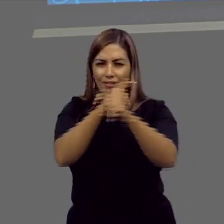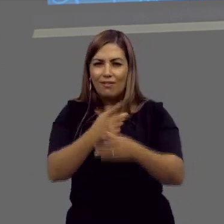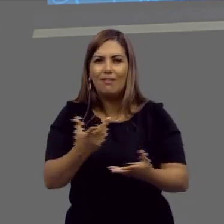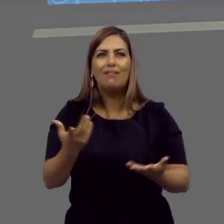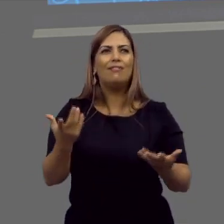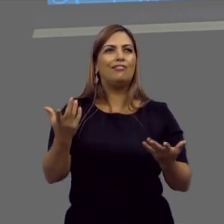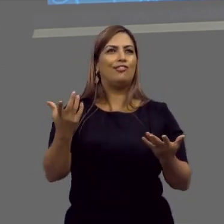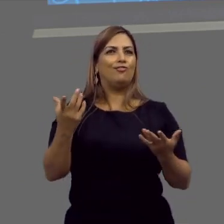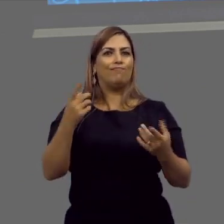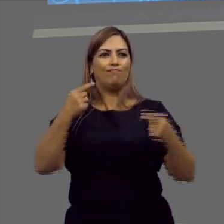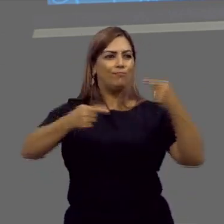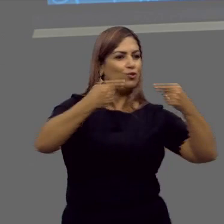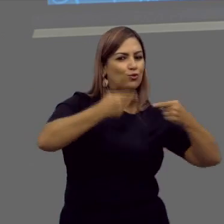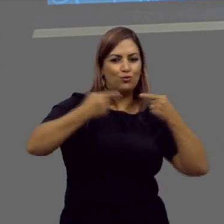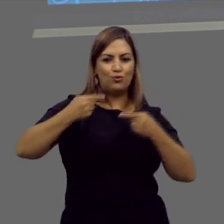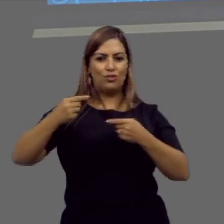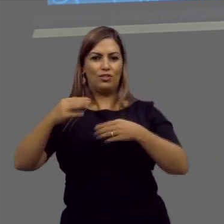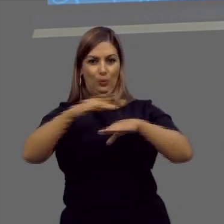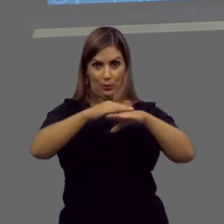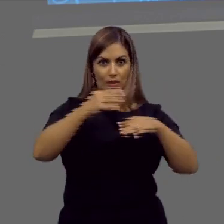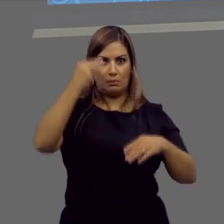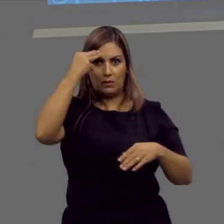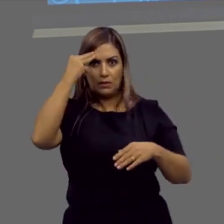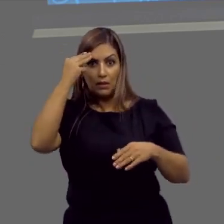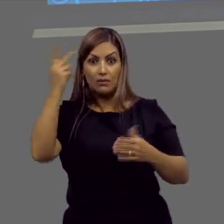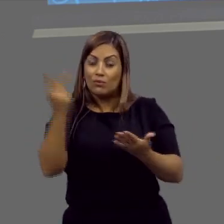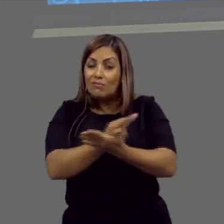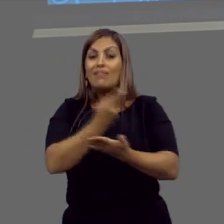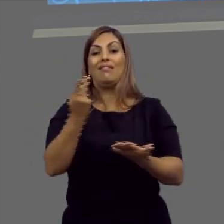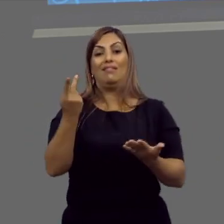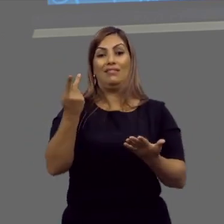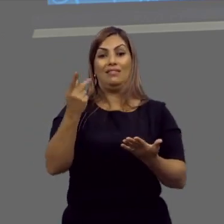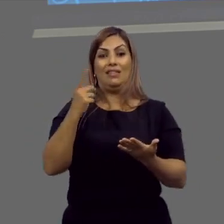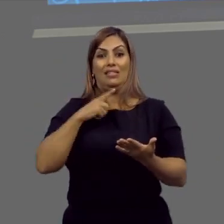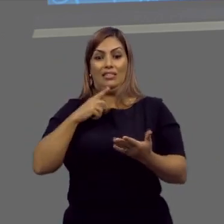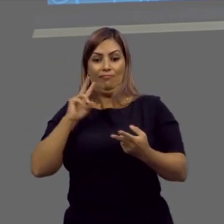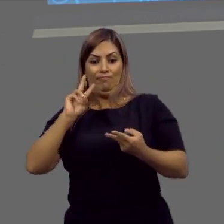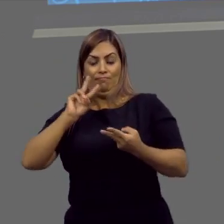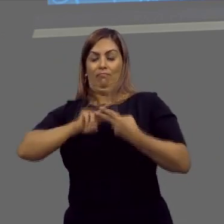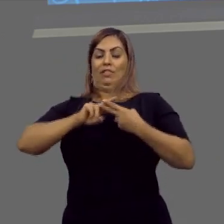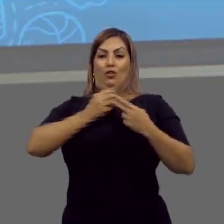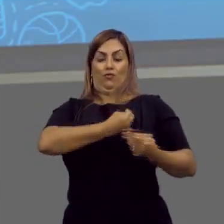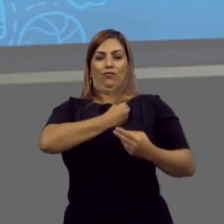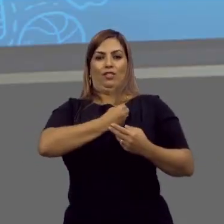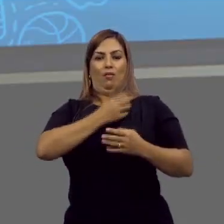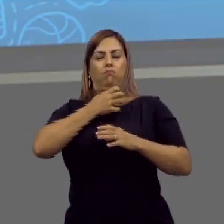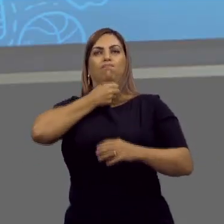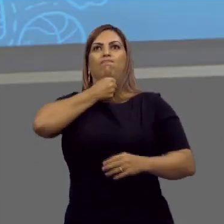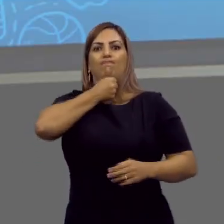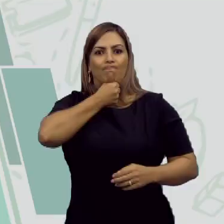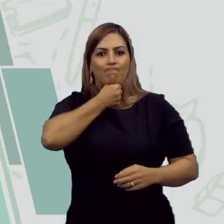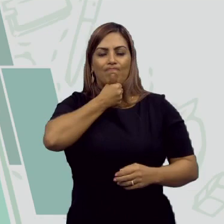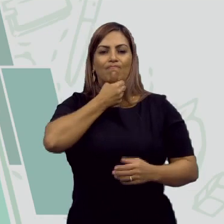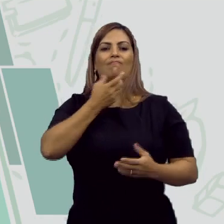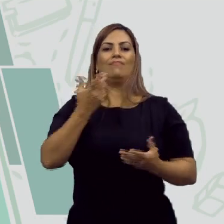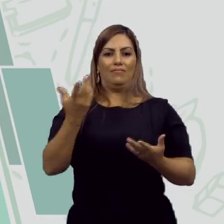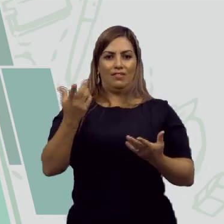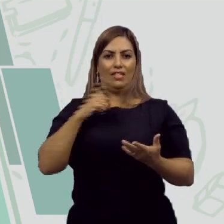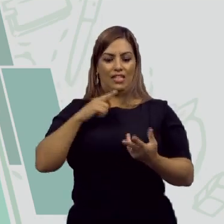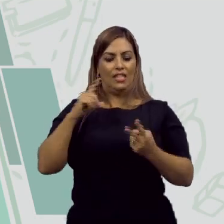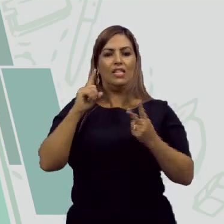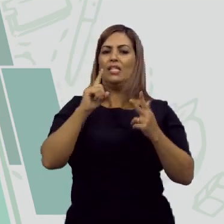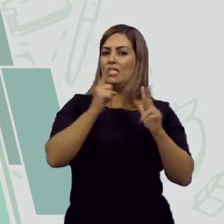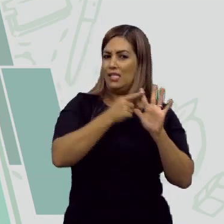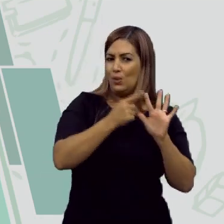dificuldade de discutir as doenças mentais, passam. São esses aprisionamentos. Um segundo tema são os